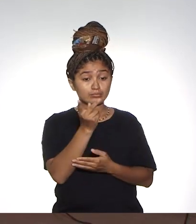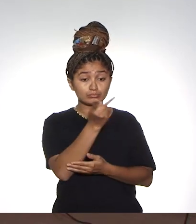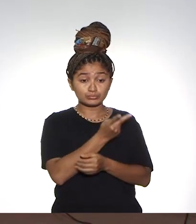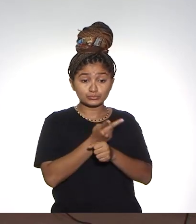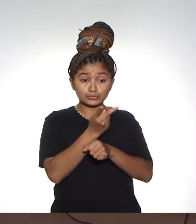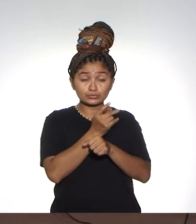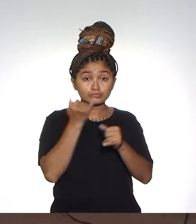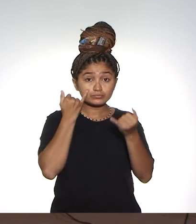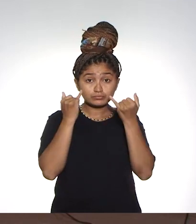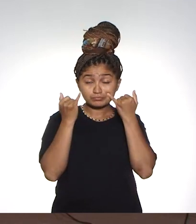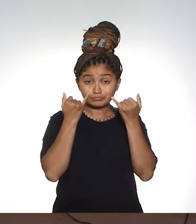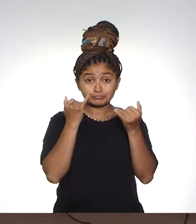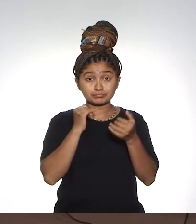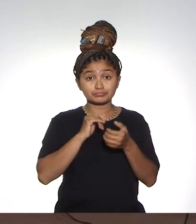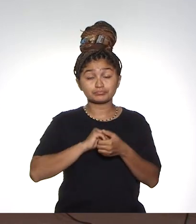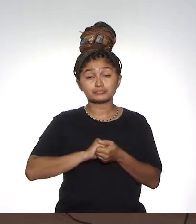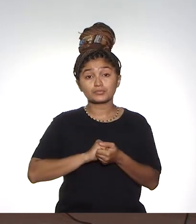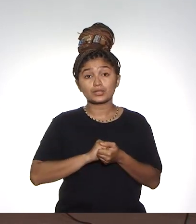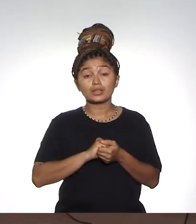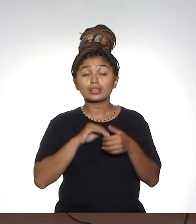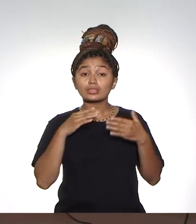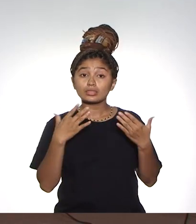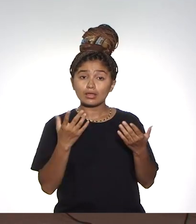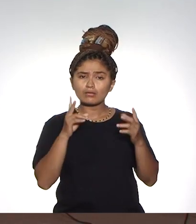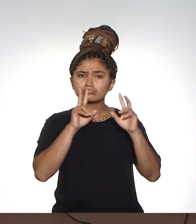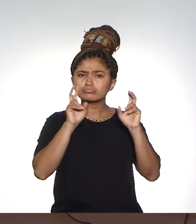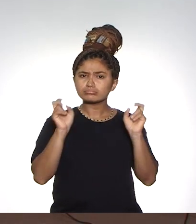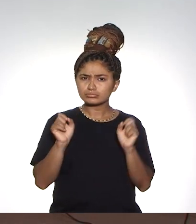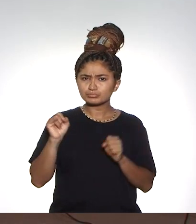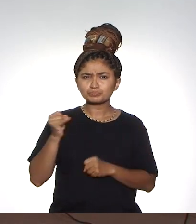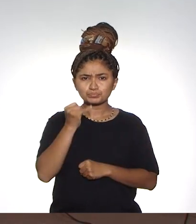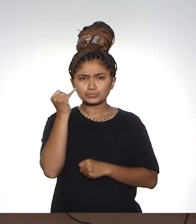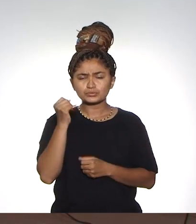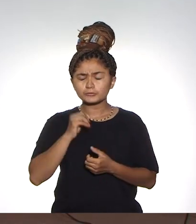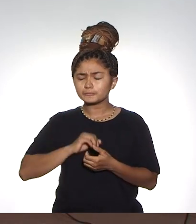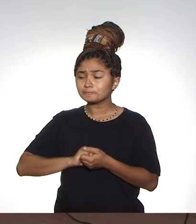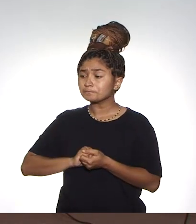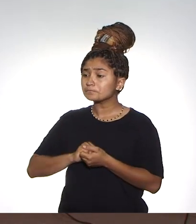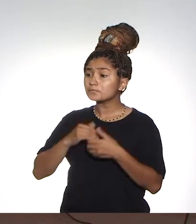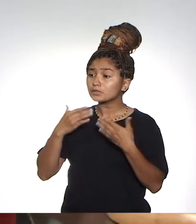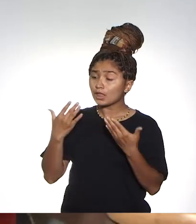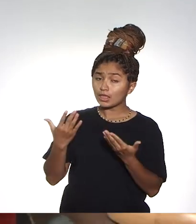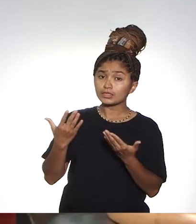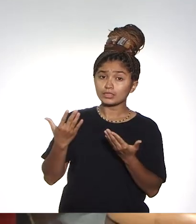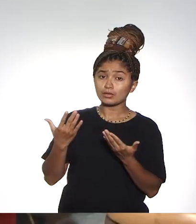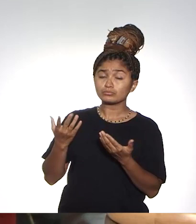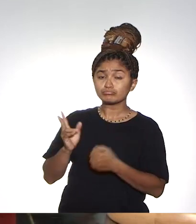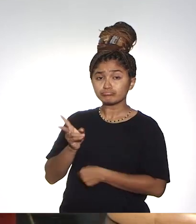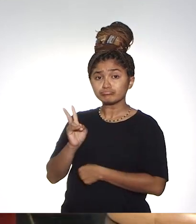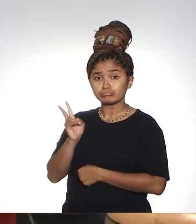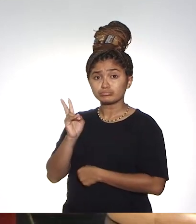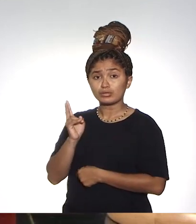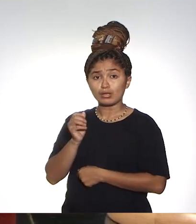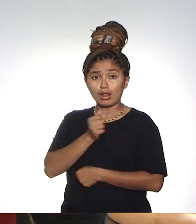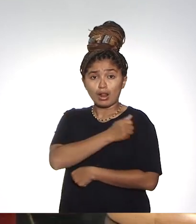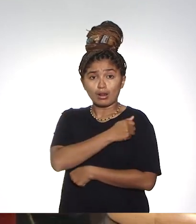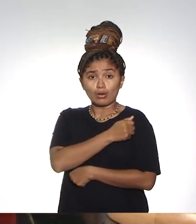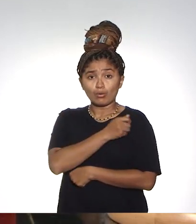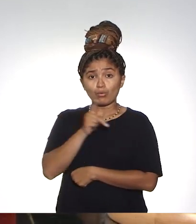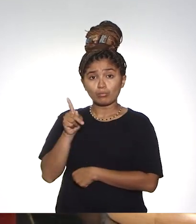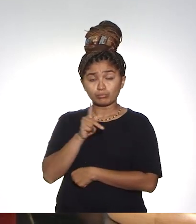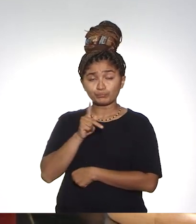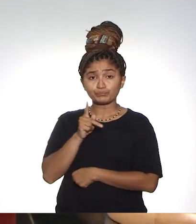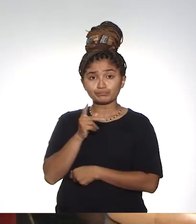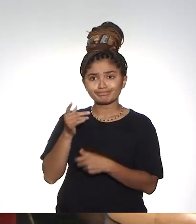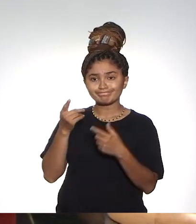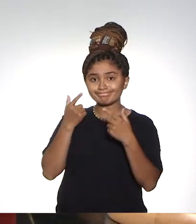essas informações. Então, acho que é um tema bastante pertinente. Então, o recomendado é sempre, então, os alunos,